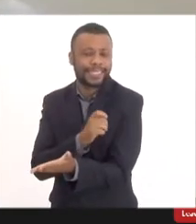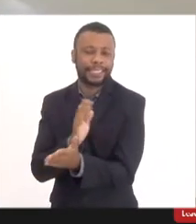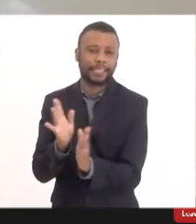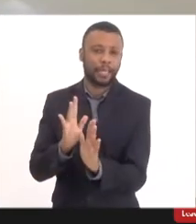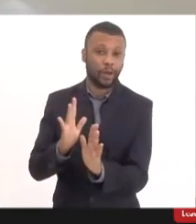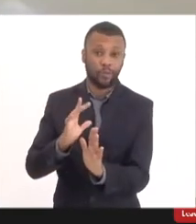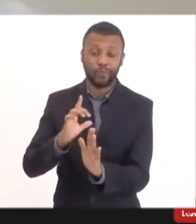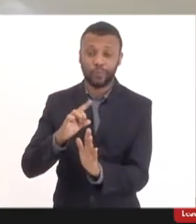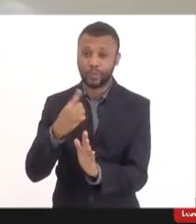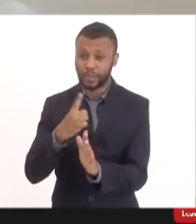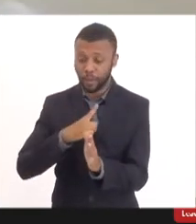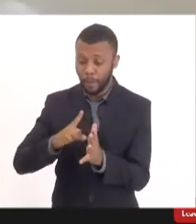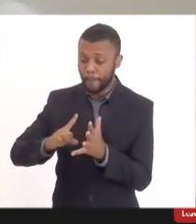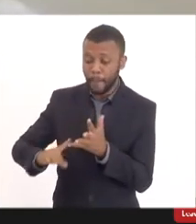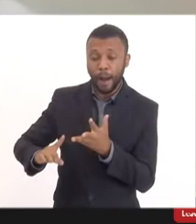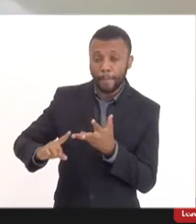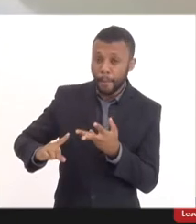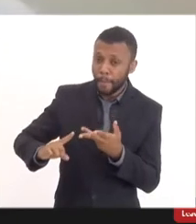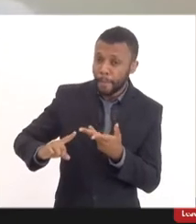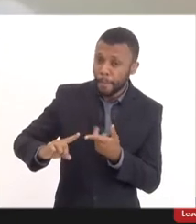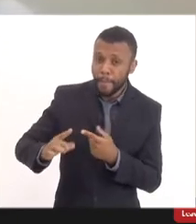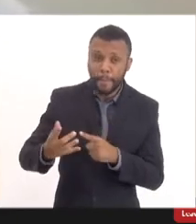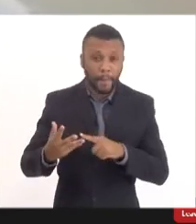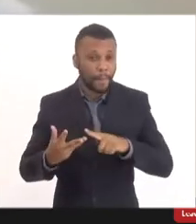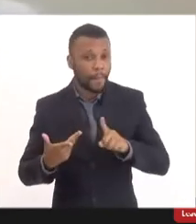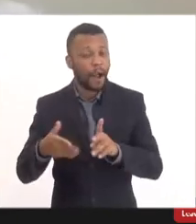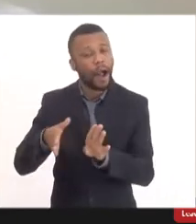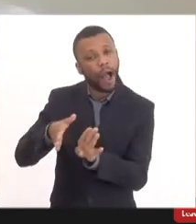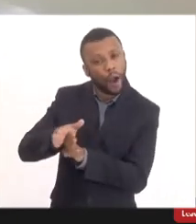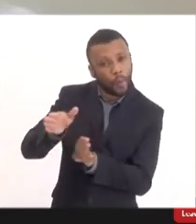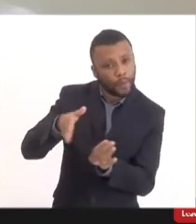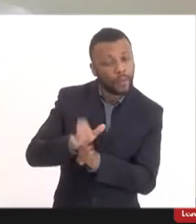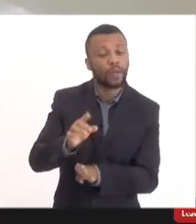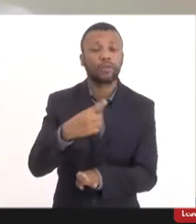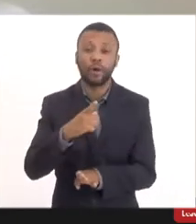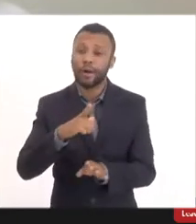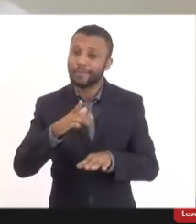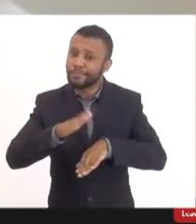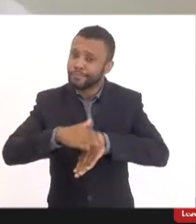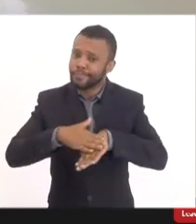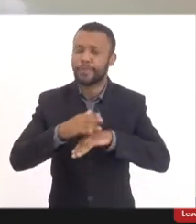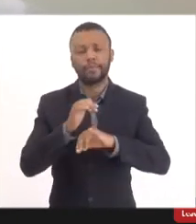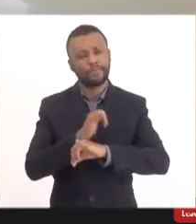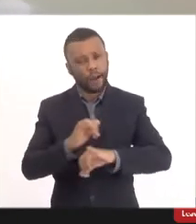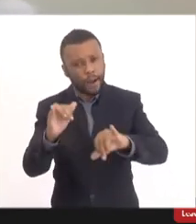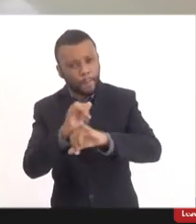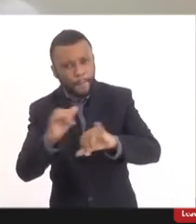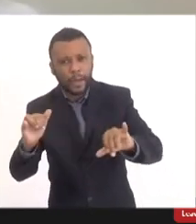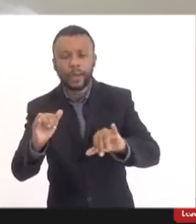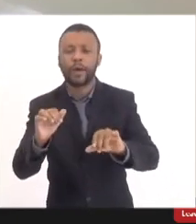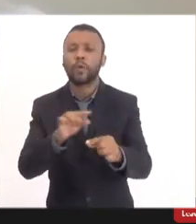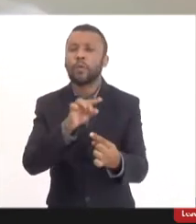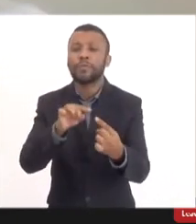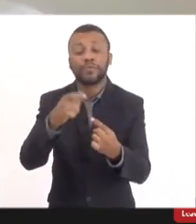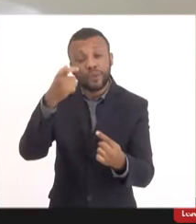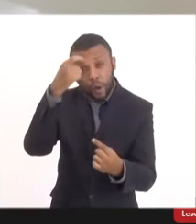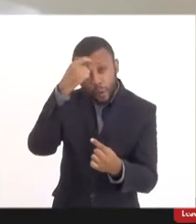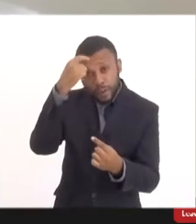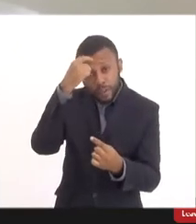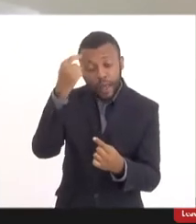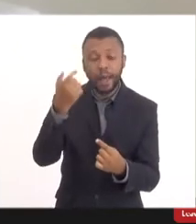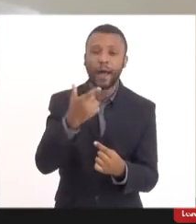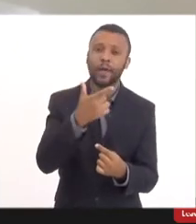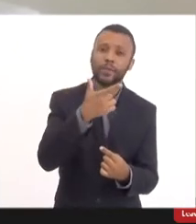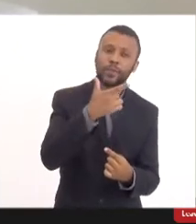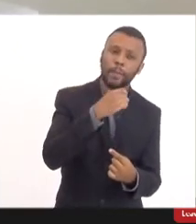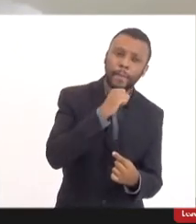recomendações que a gente chegou à conclusão. A fazia uma campanha, inclusive de sensibilização dos pais quanto à importância da vacinação, mas sem entrar nessa